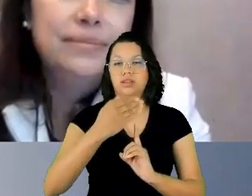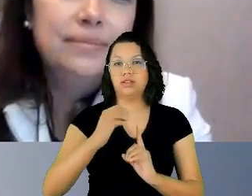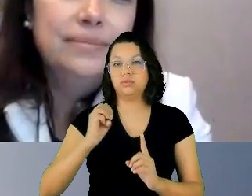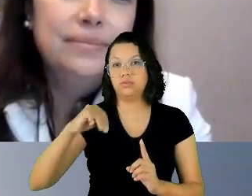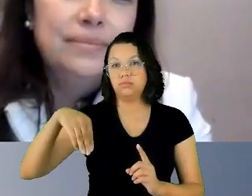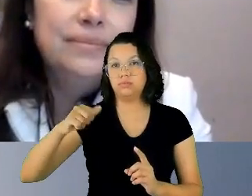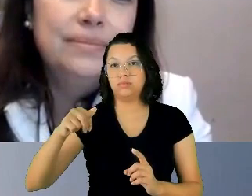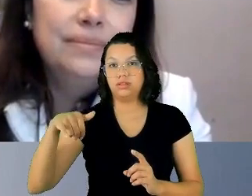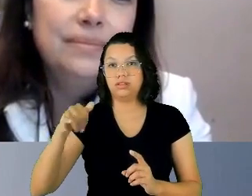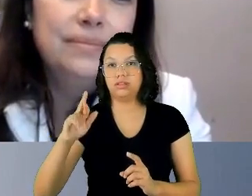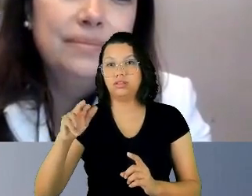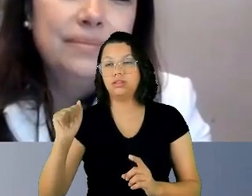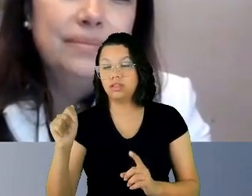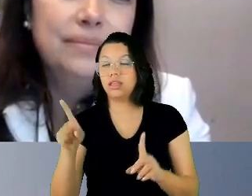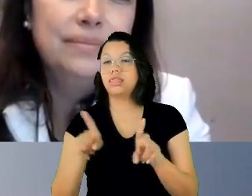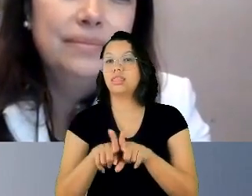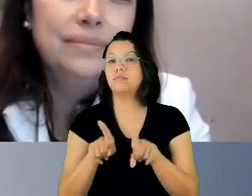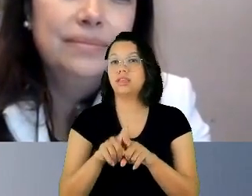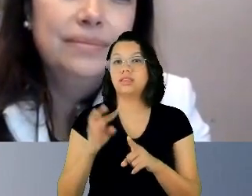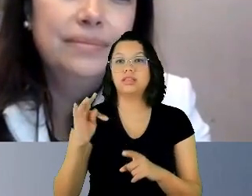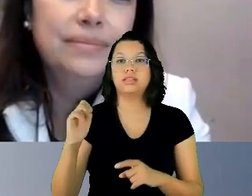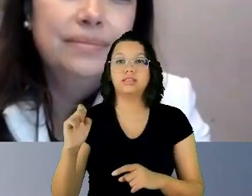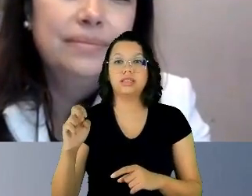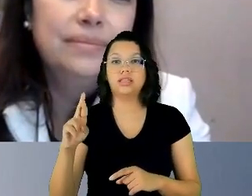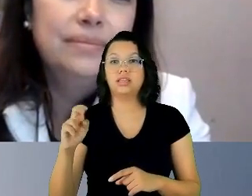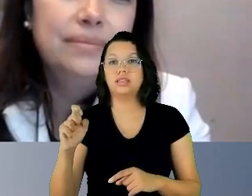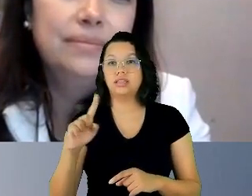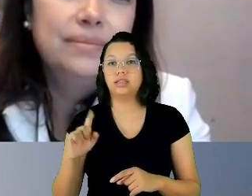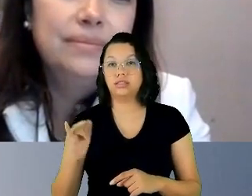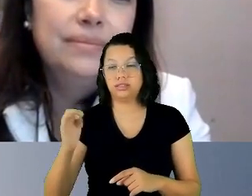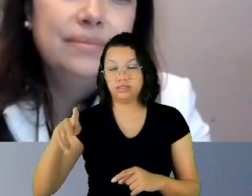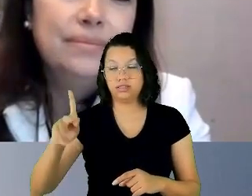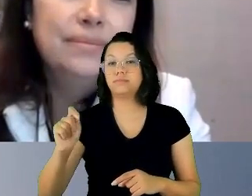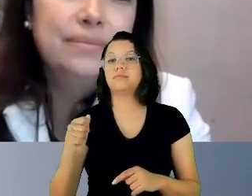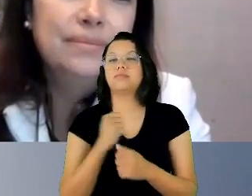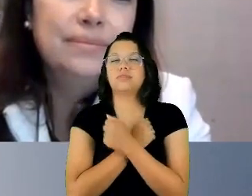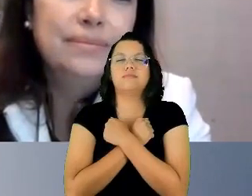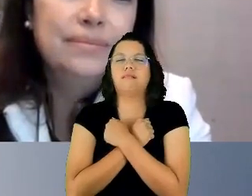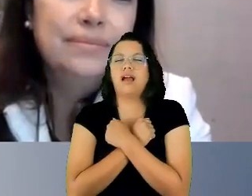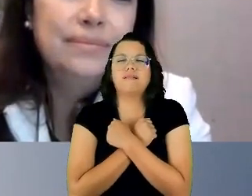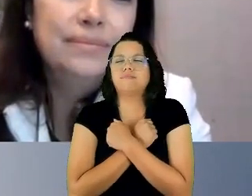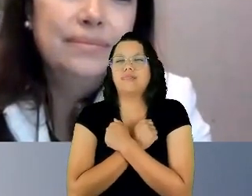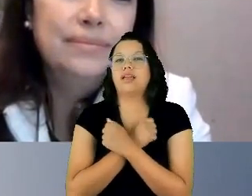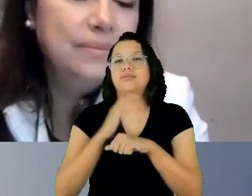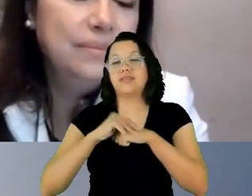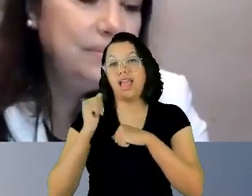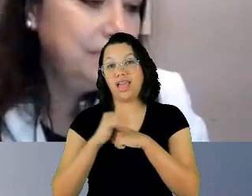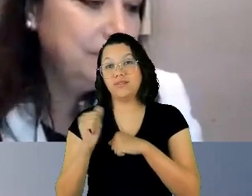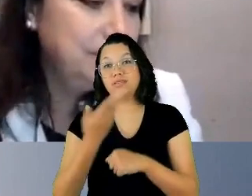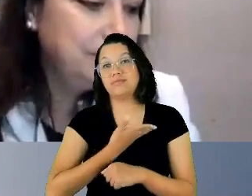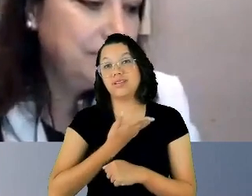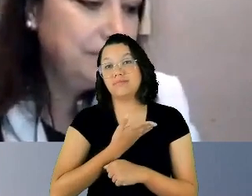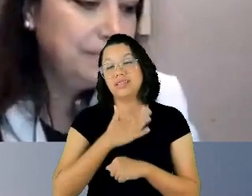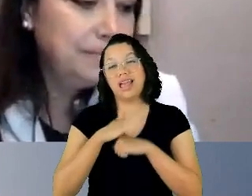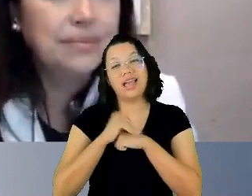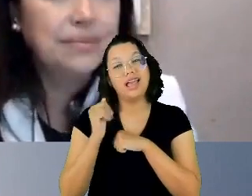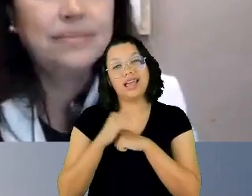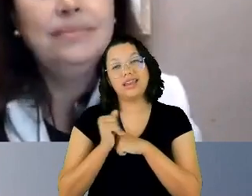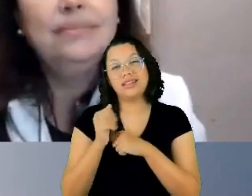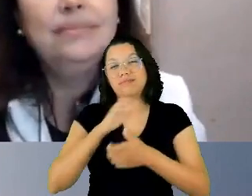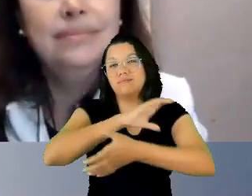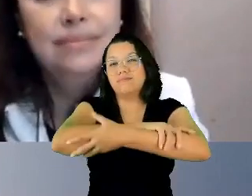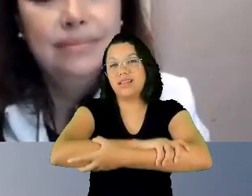um abraço muito afetuoso, muito carinhoso a uma amiga muito querida, parceira de estudos, pesquisas, obras